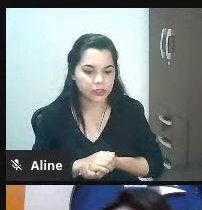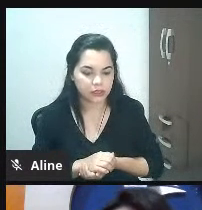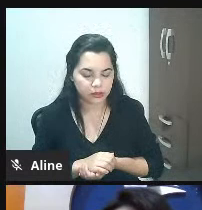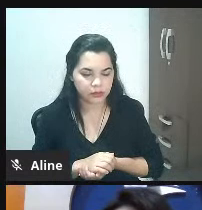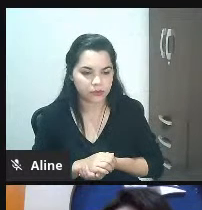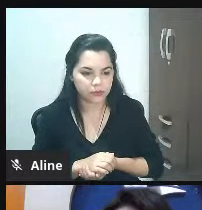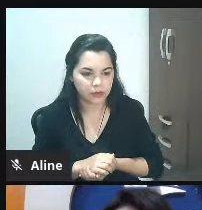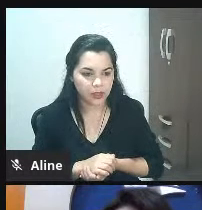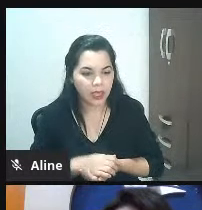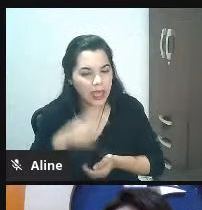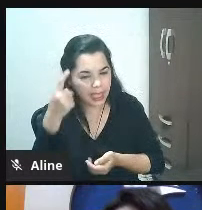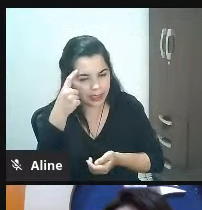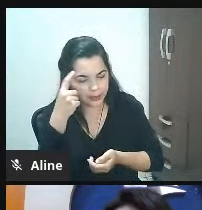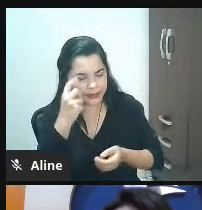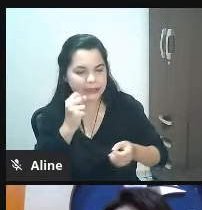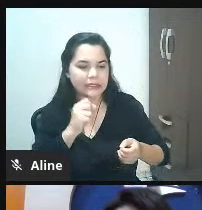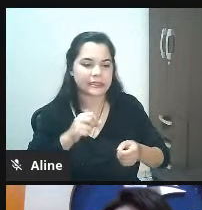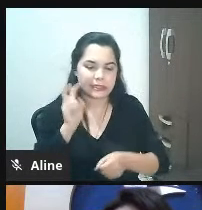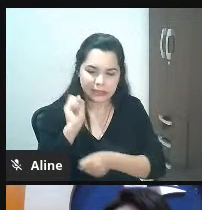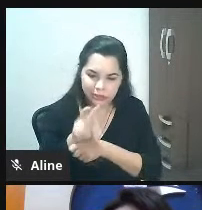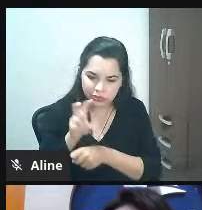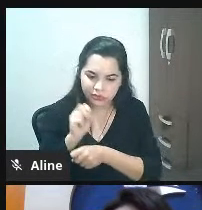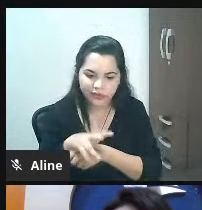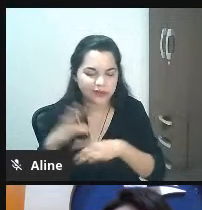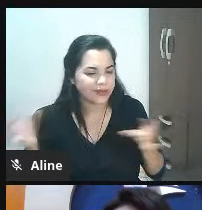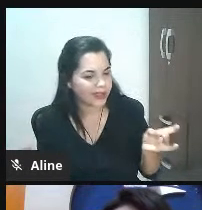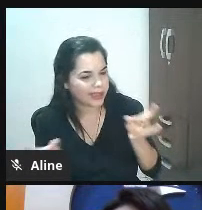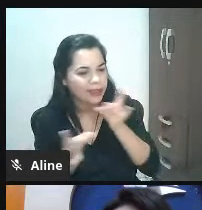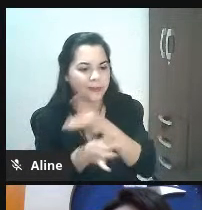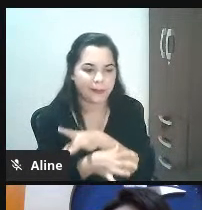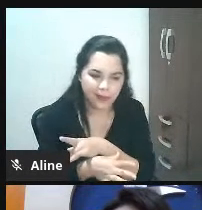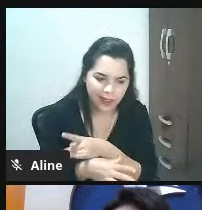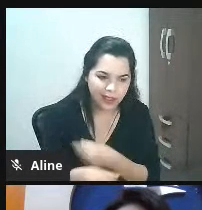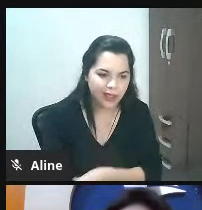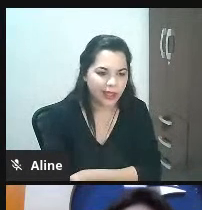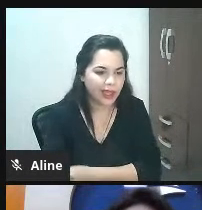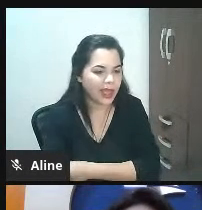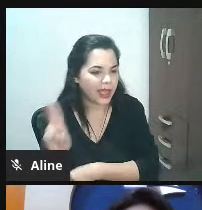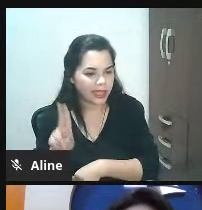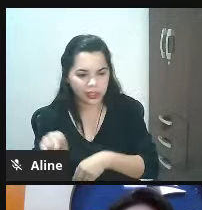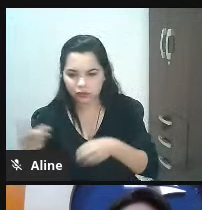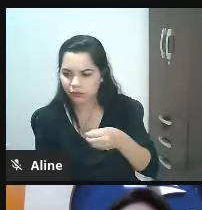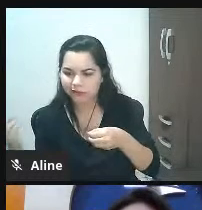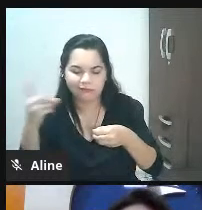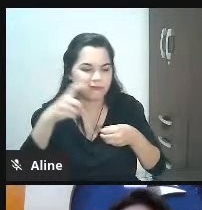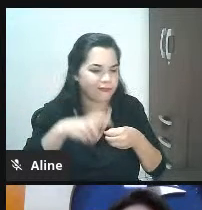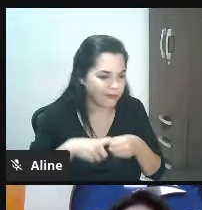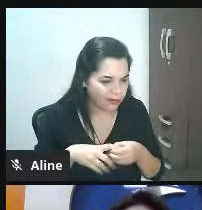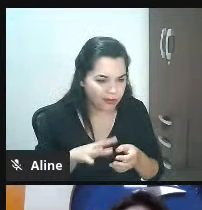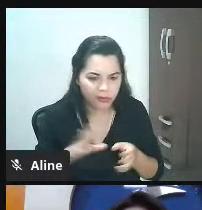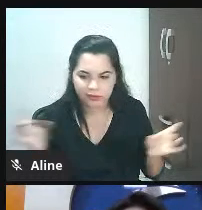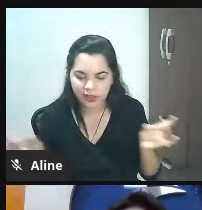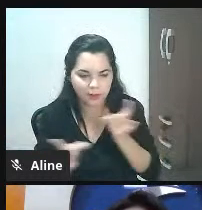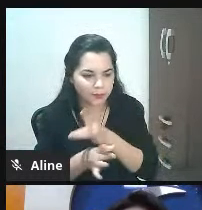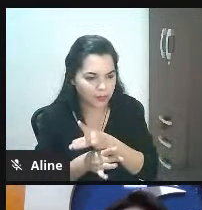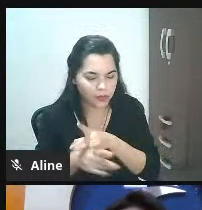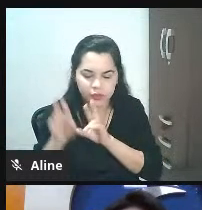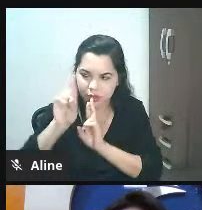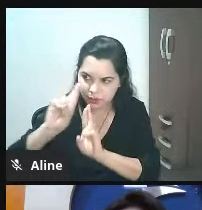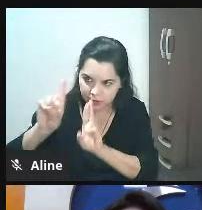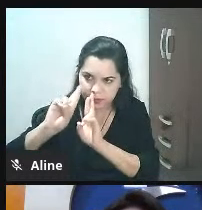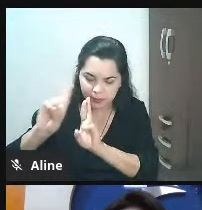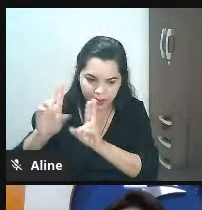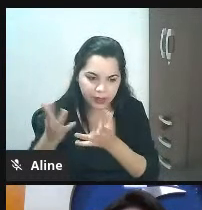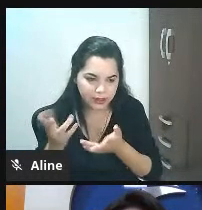esse vírus vai embora graças a Deus esse vírus tá indo embora ele vai nunca mais vai voltar a gente torce por isso claro